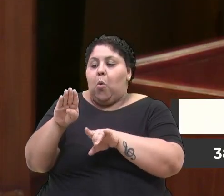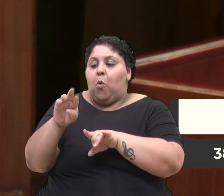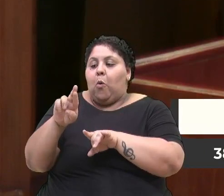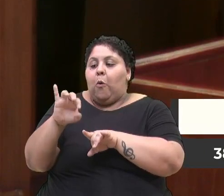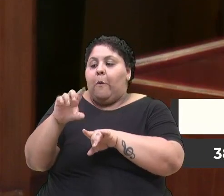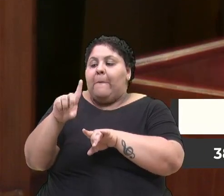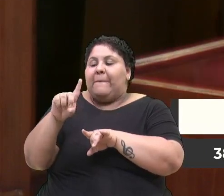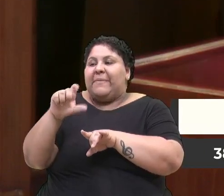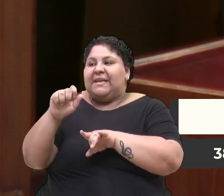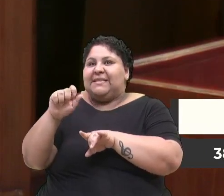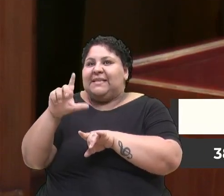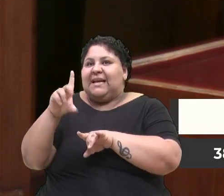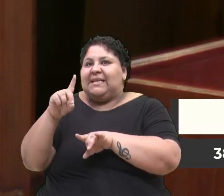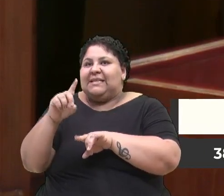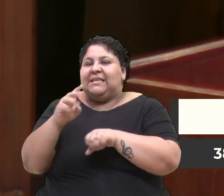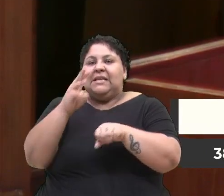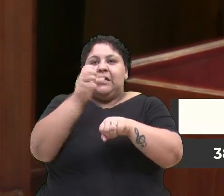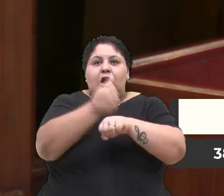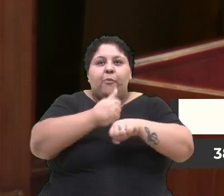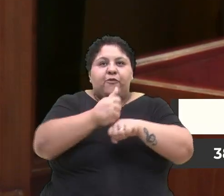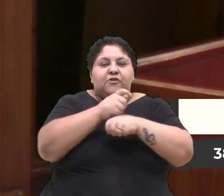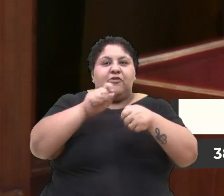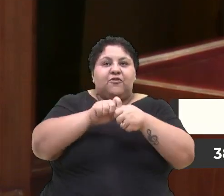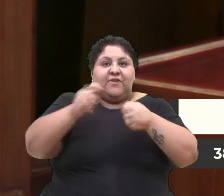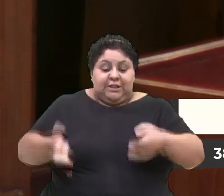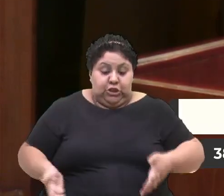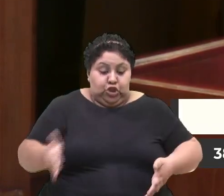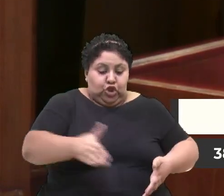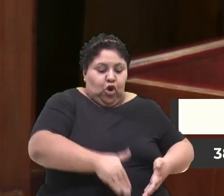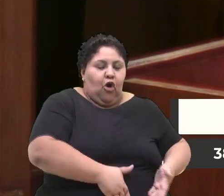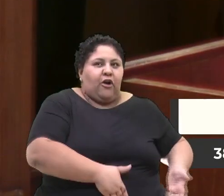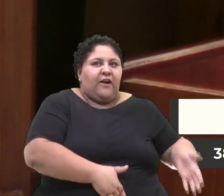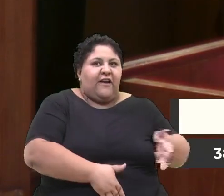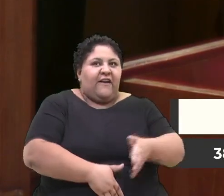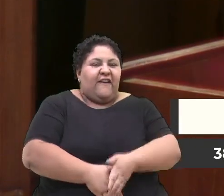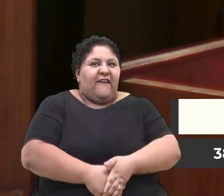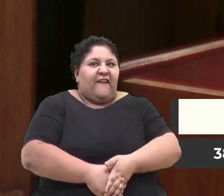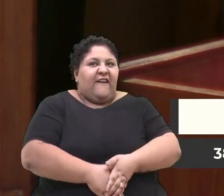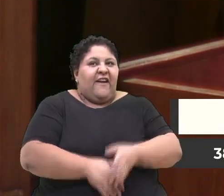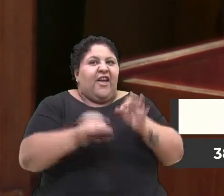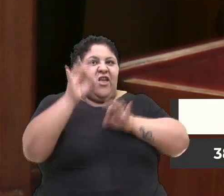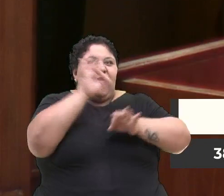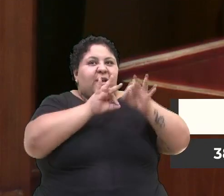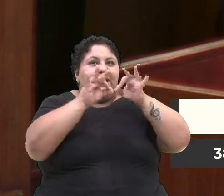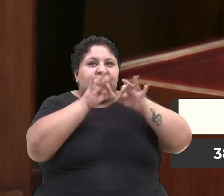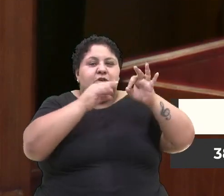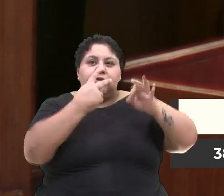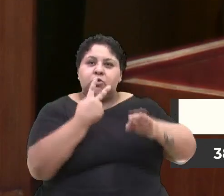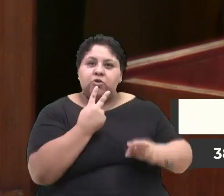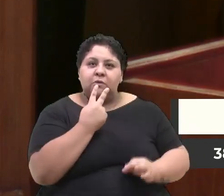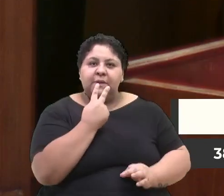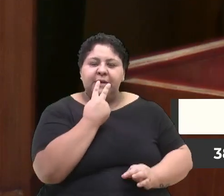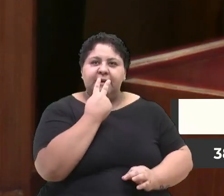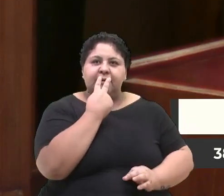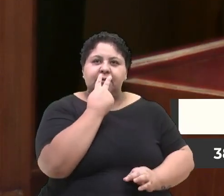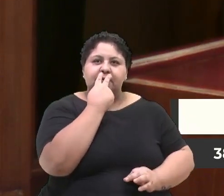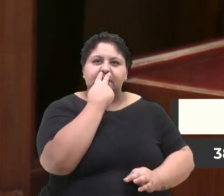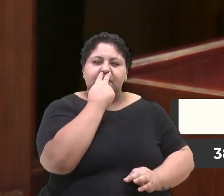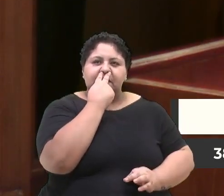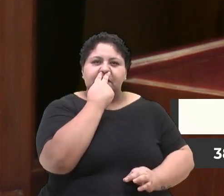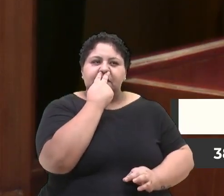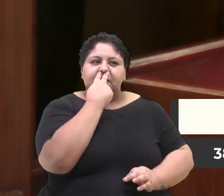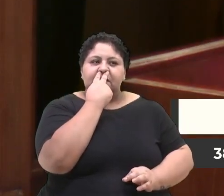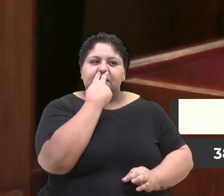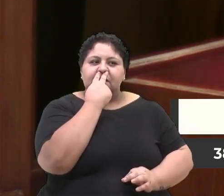trocas de fralda, manuseiam sondas, eles precisam manusear a sonda, imagina um profissional que ganha 750,